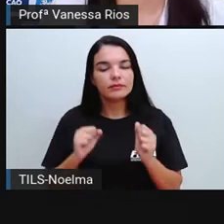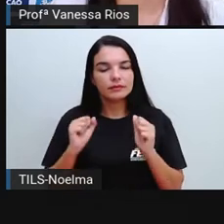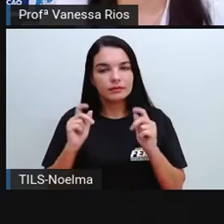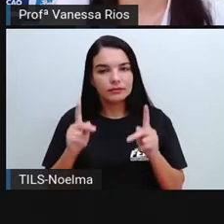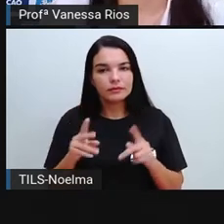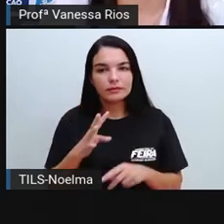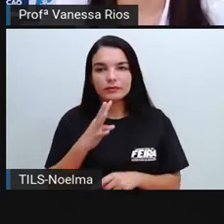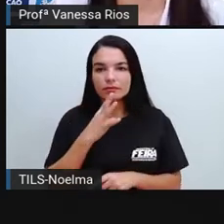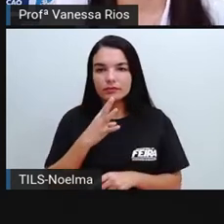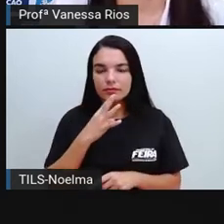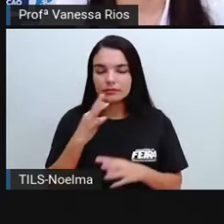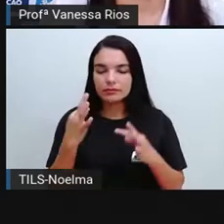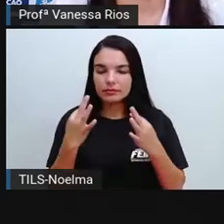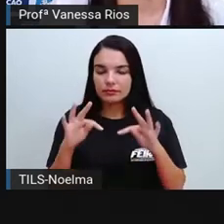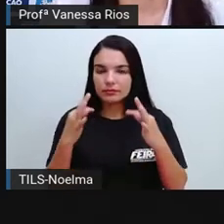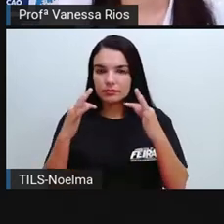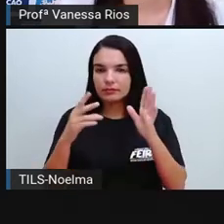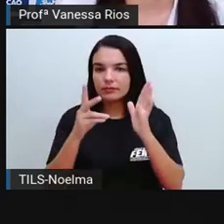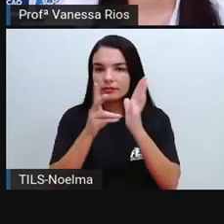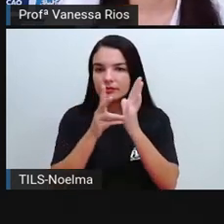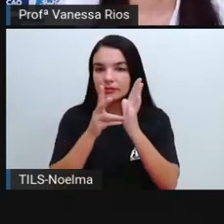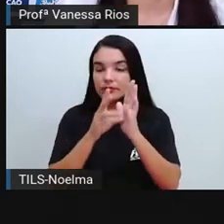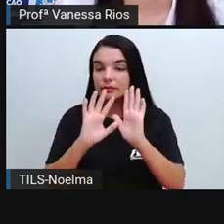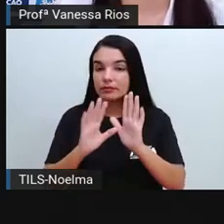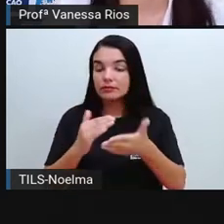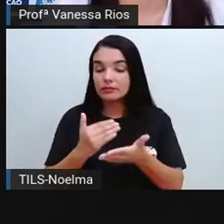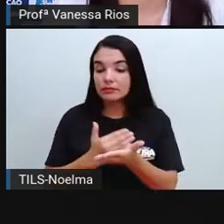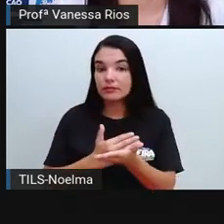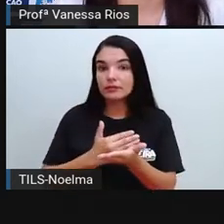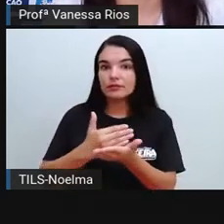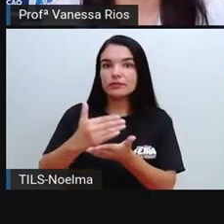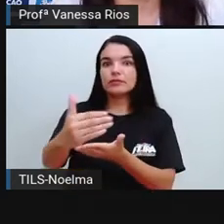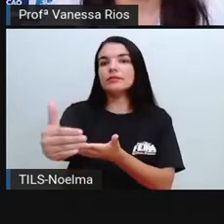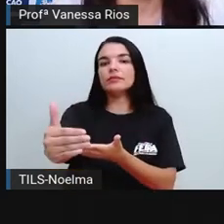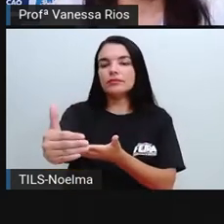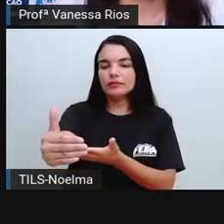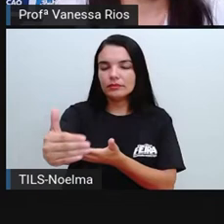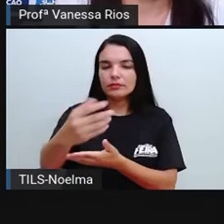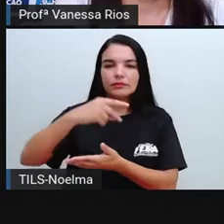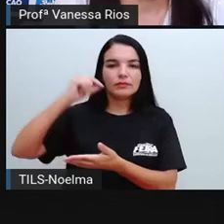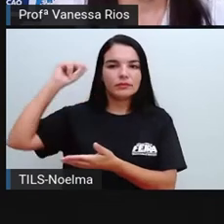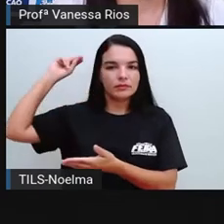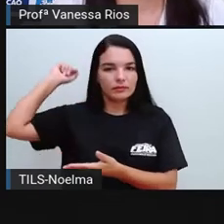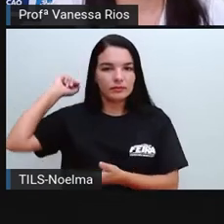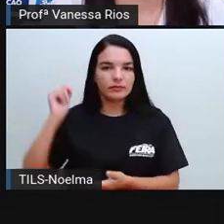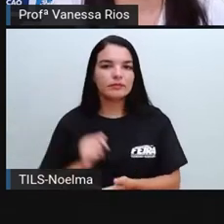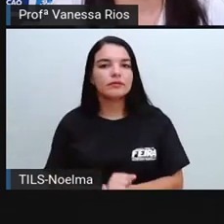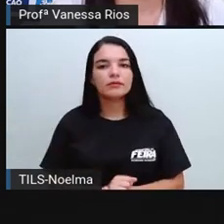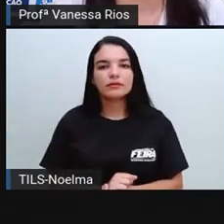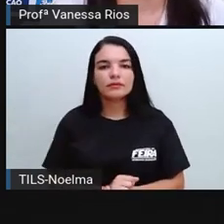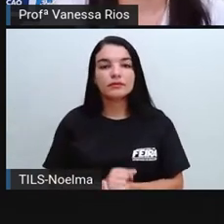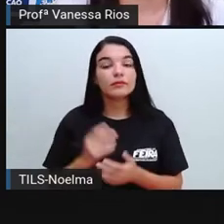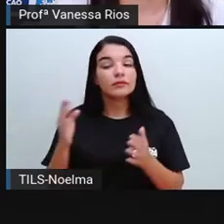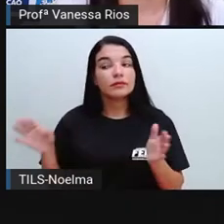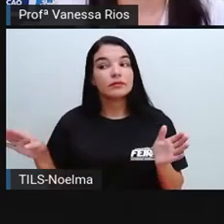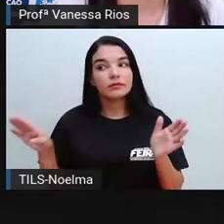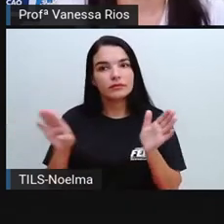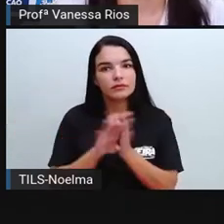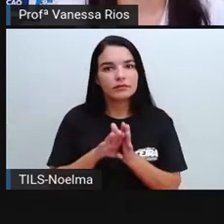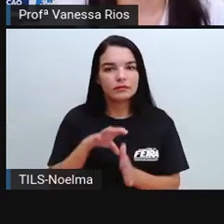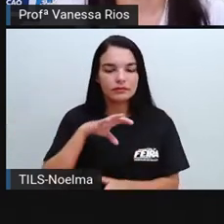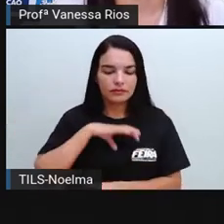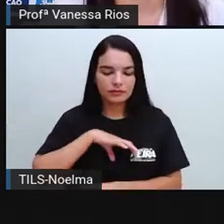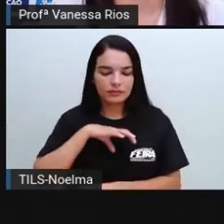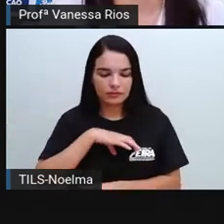Com conhecimentos muito avançados em relação àquilo que eles faziam. A chegada dos portugueses,